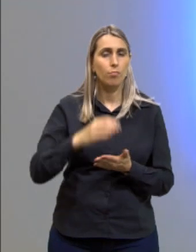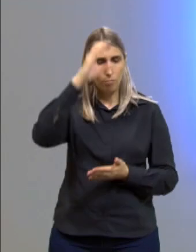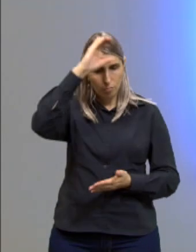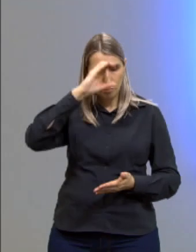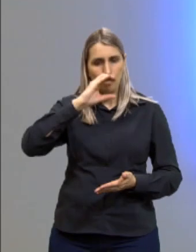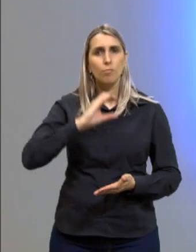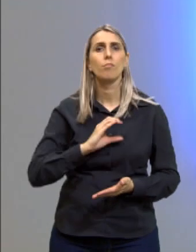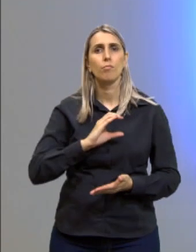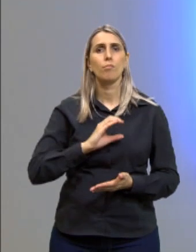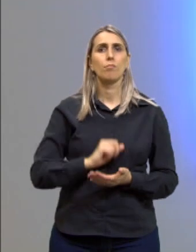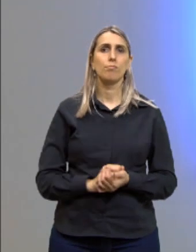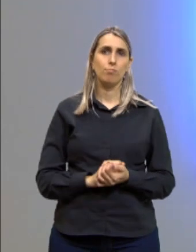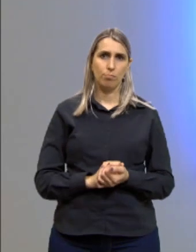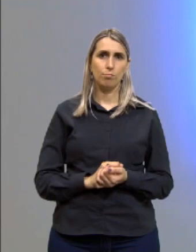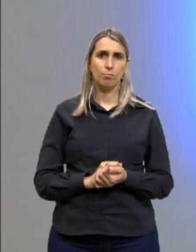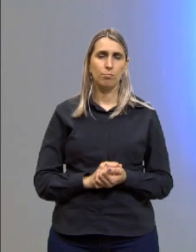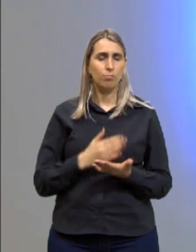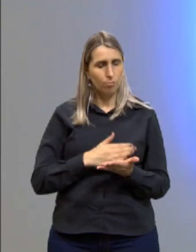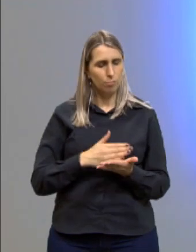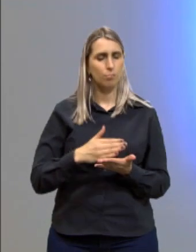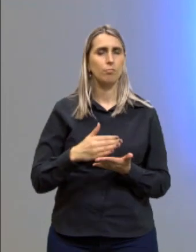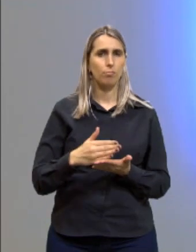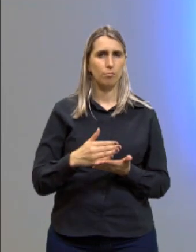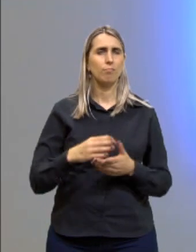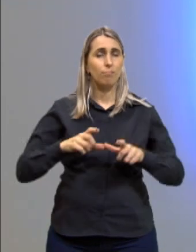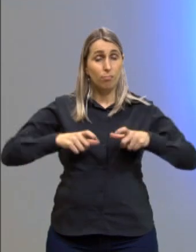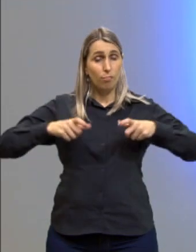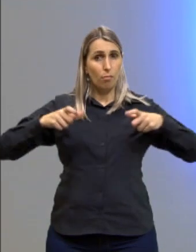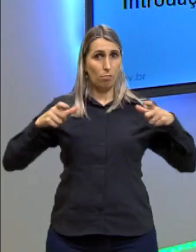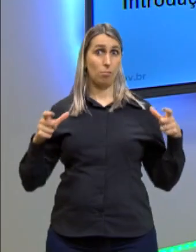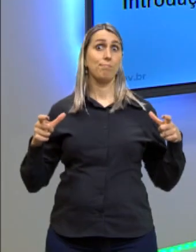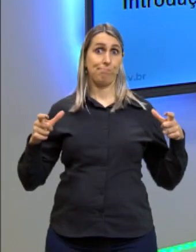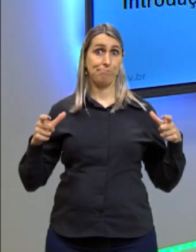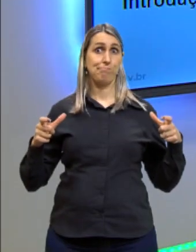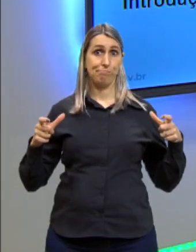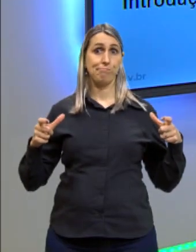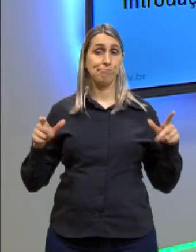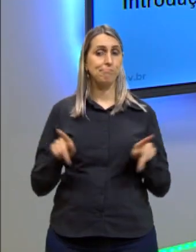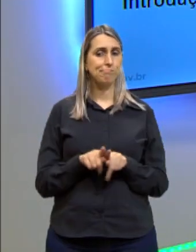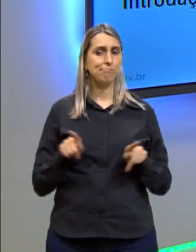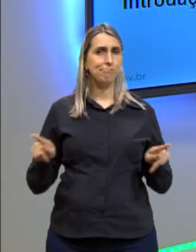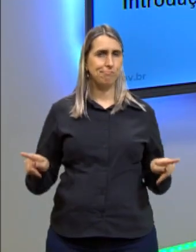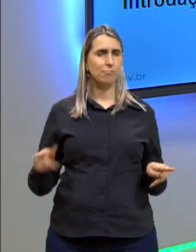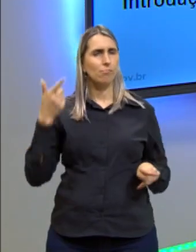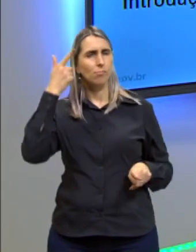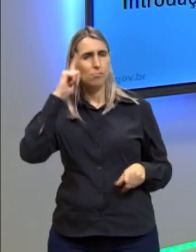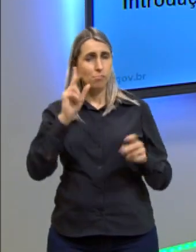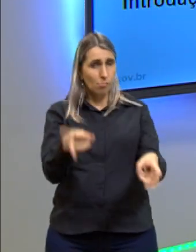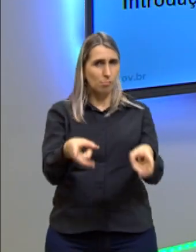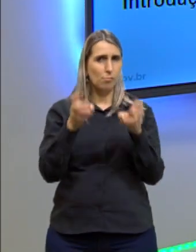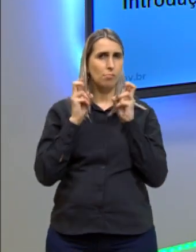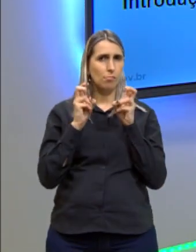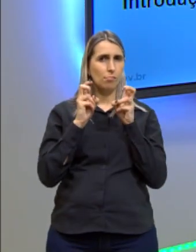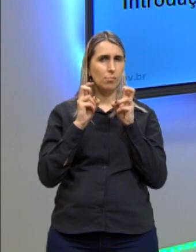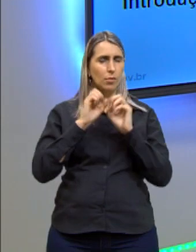Então, vocês estão vendo que tem uma introdução enorme aqui, mas a gente consegue perceber